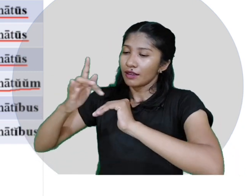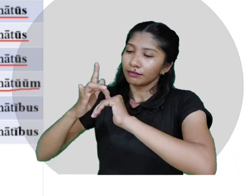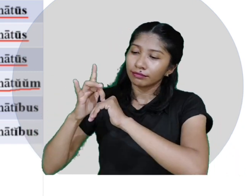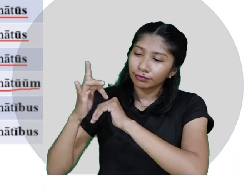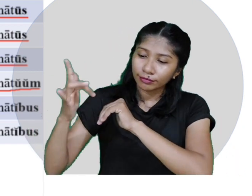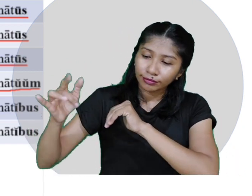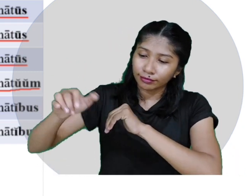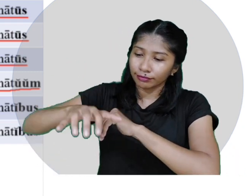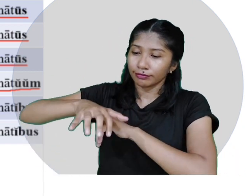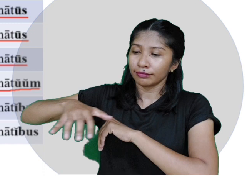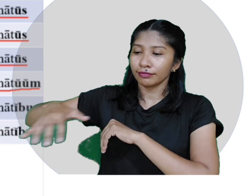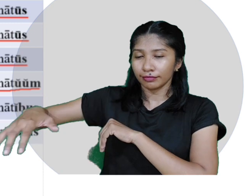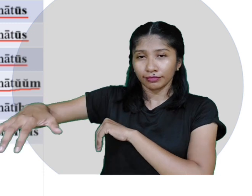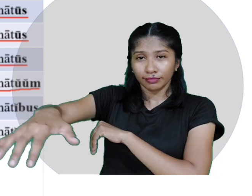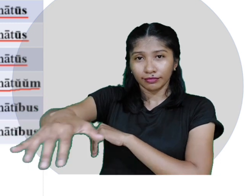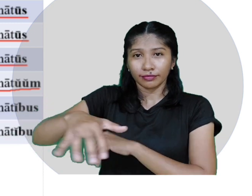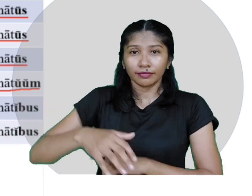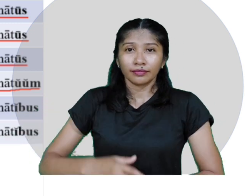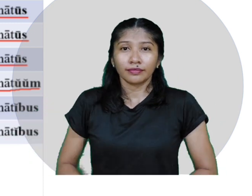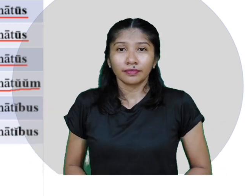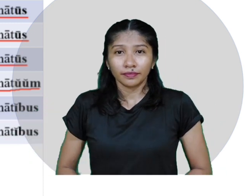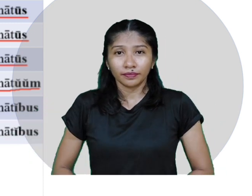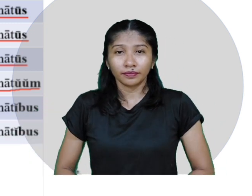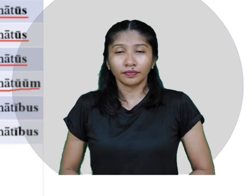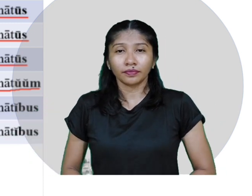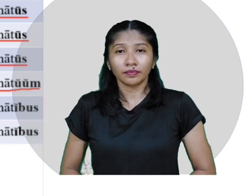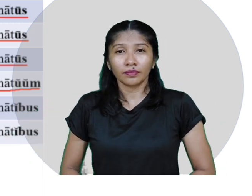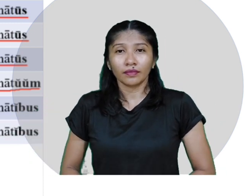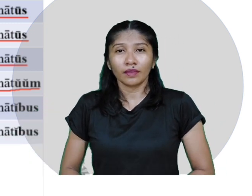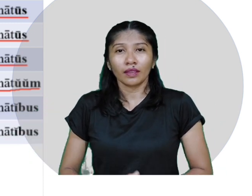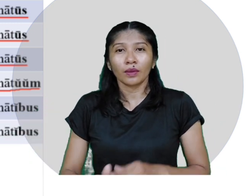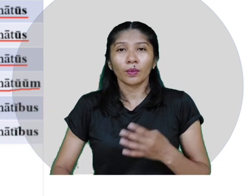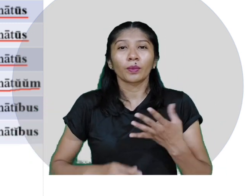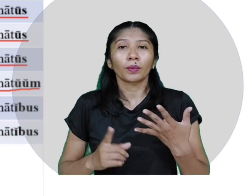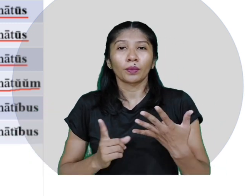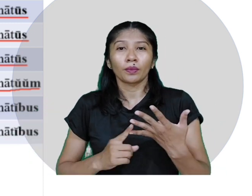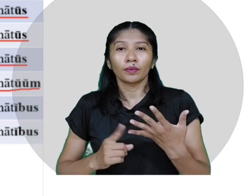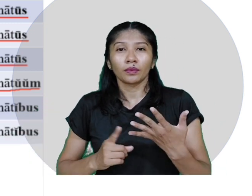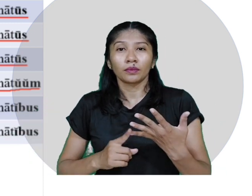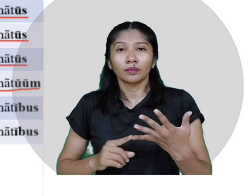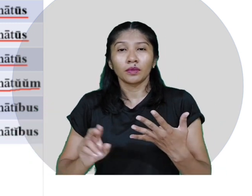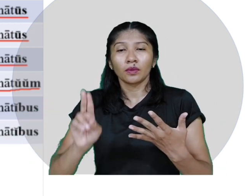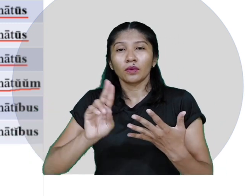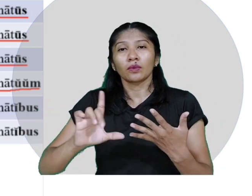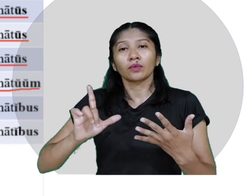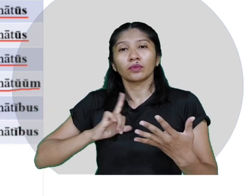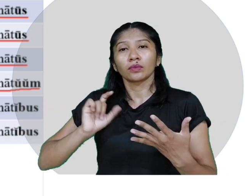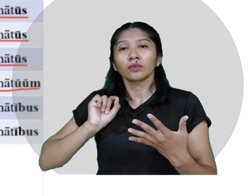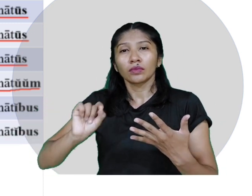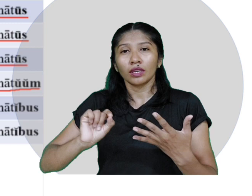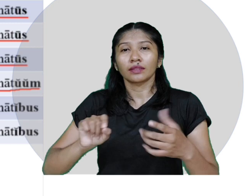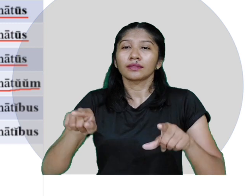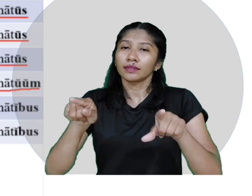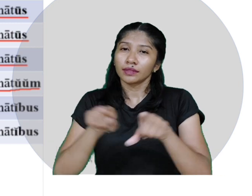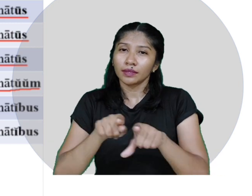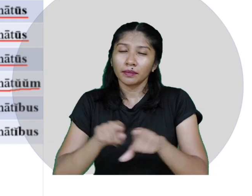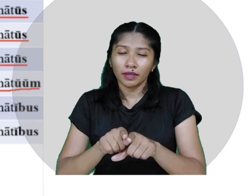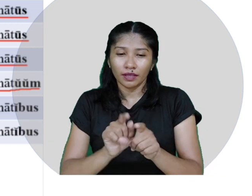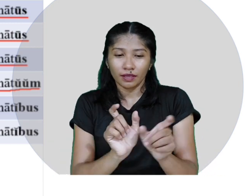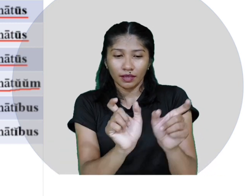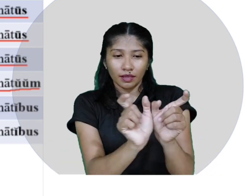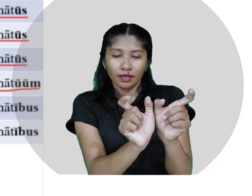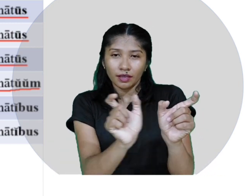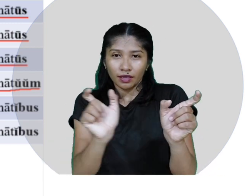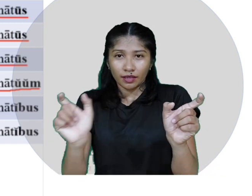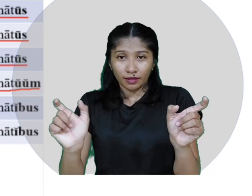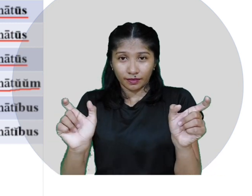No dativo singular, utilizaremos senatus, poeta rossam senatus,